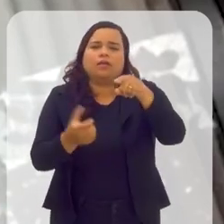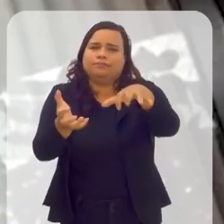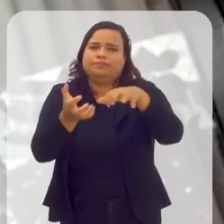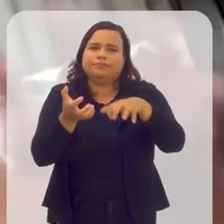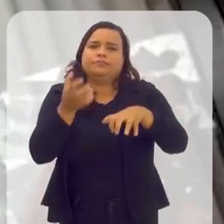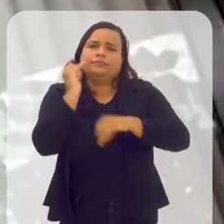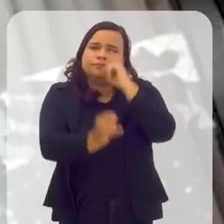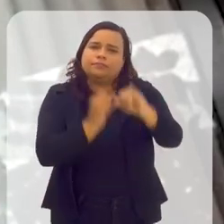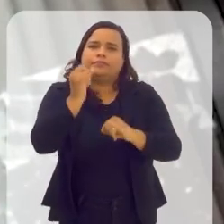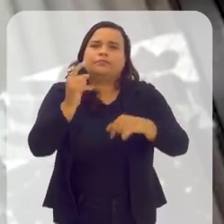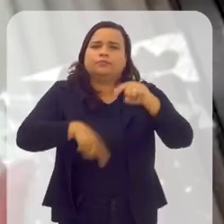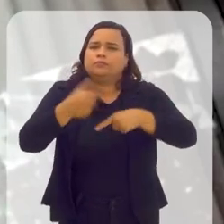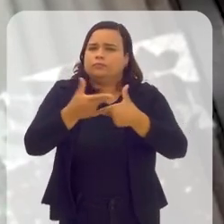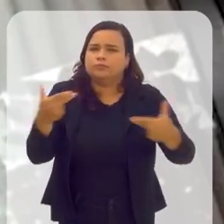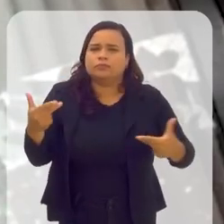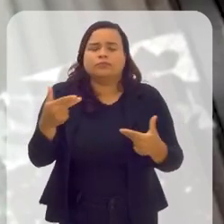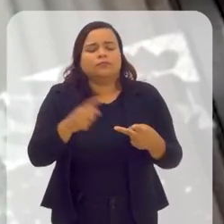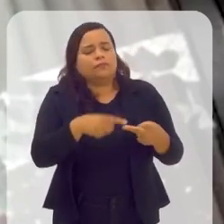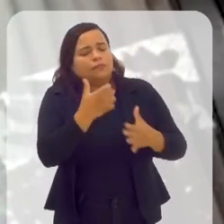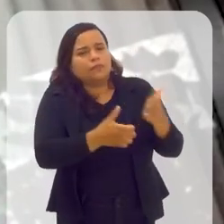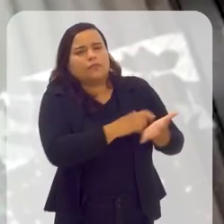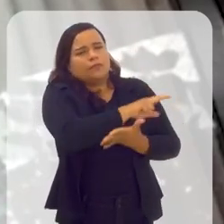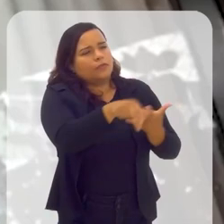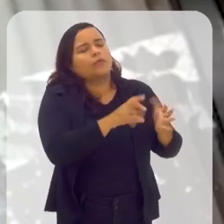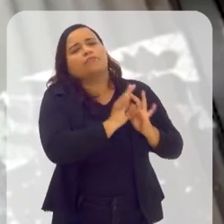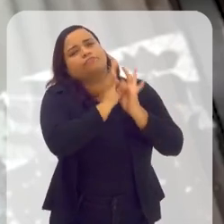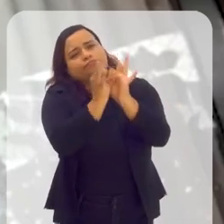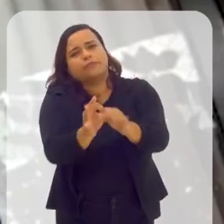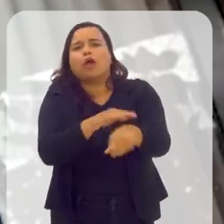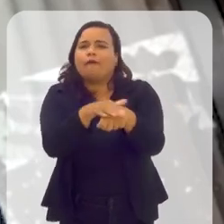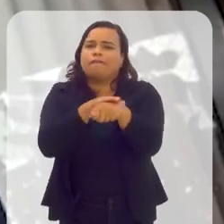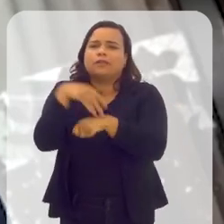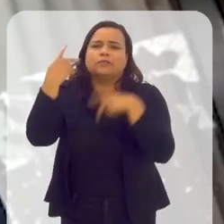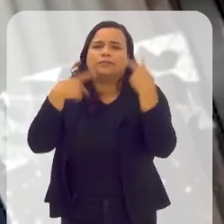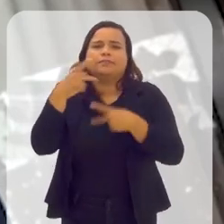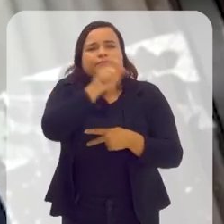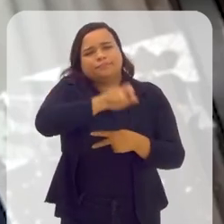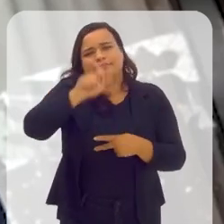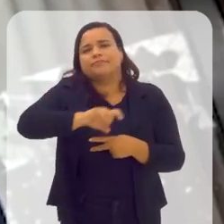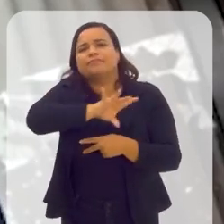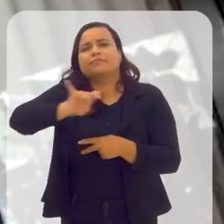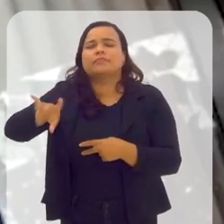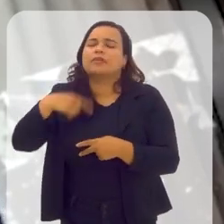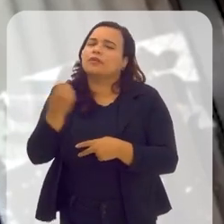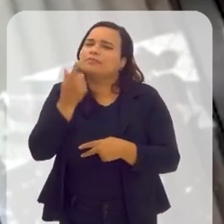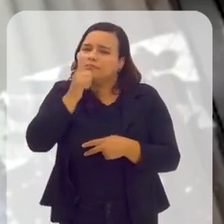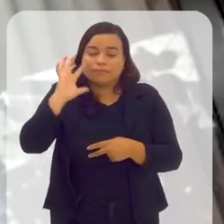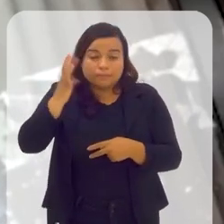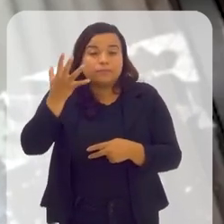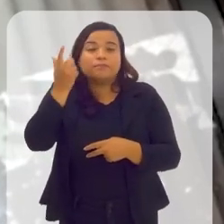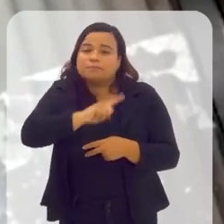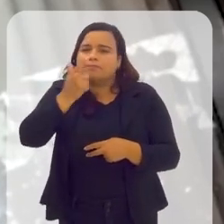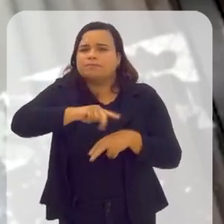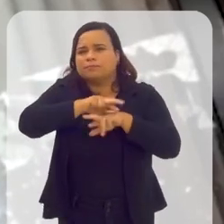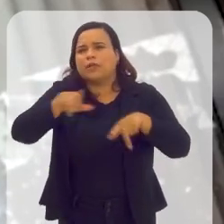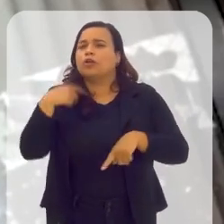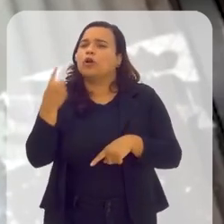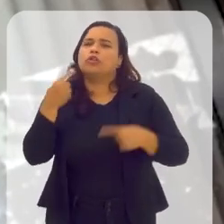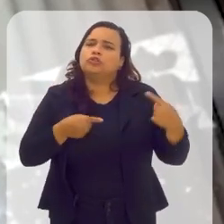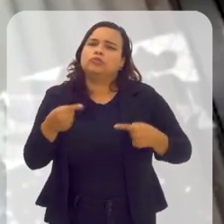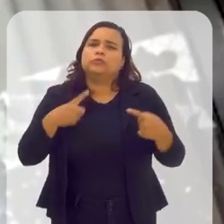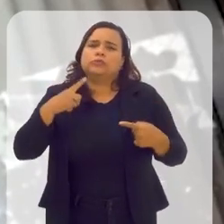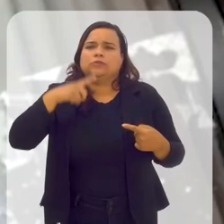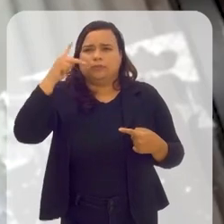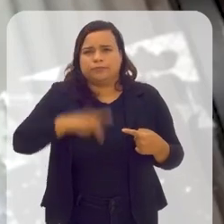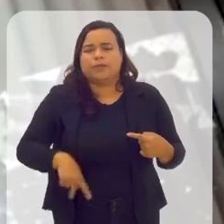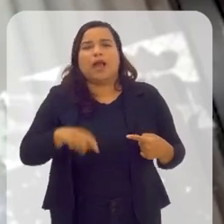Nós levamos as cooperativas, levamos nossos produtos, conversamos com parlamentares e as soluções elas têm sido alcançadas. Agora, gente está numa discussão com o